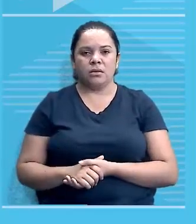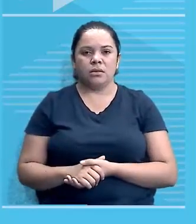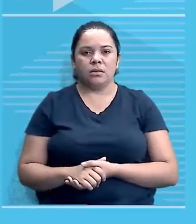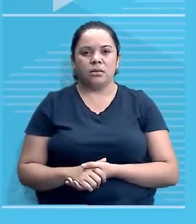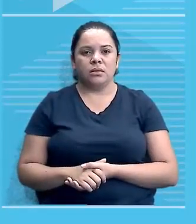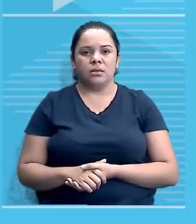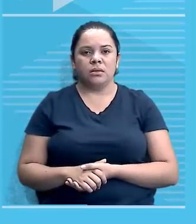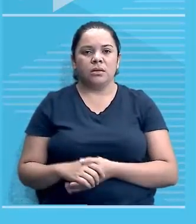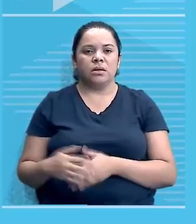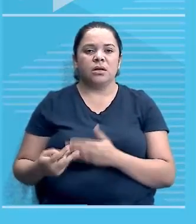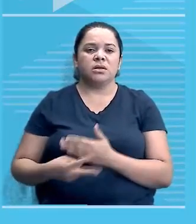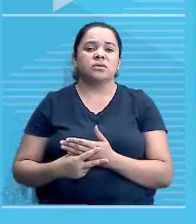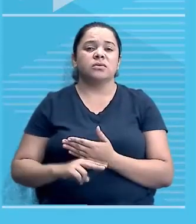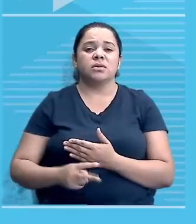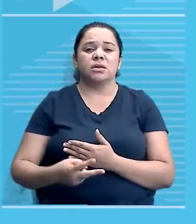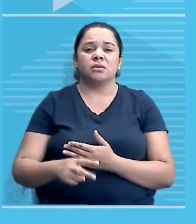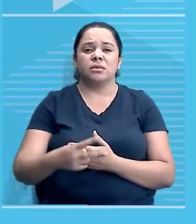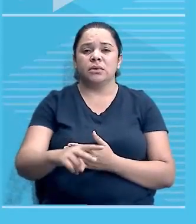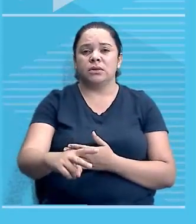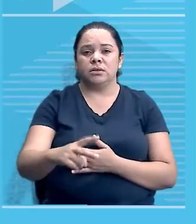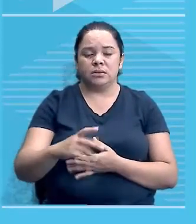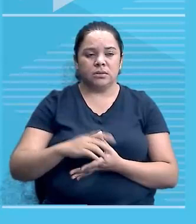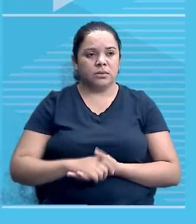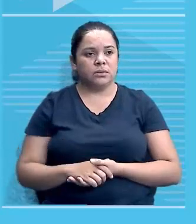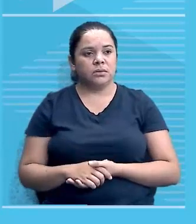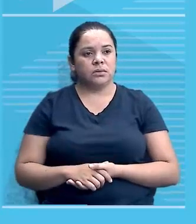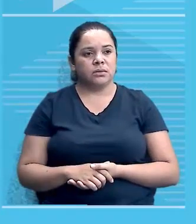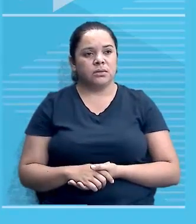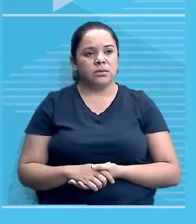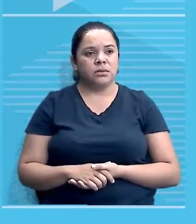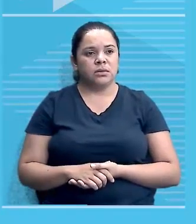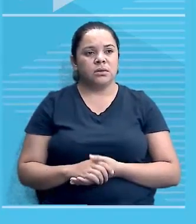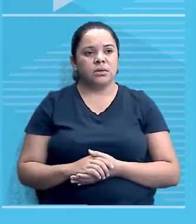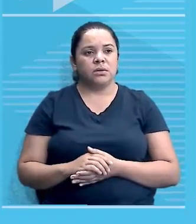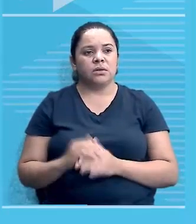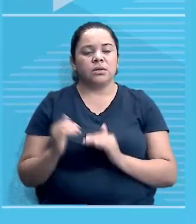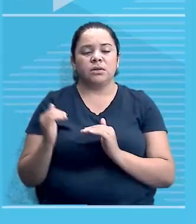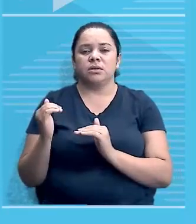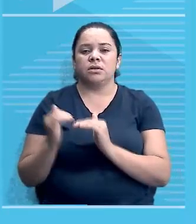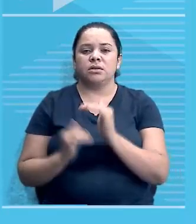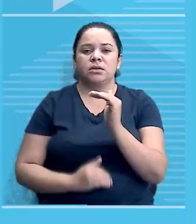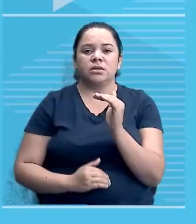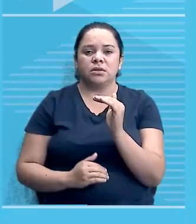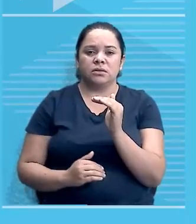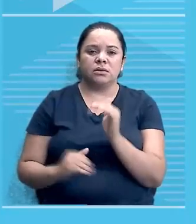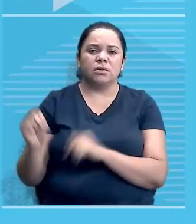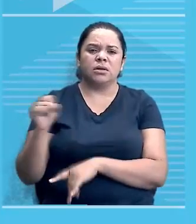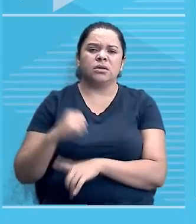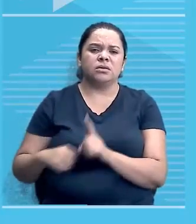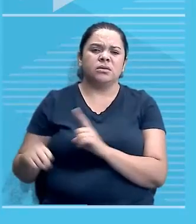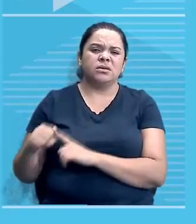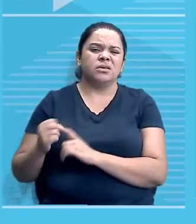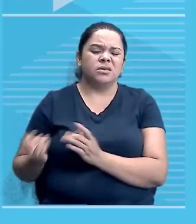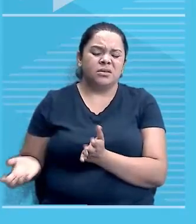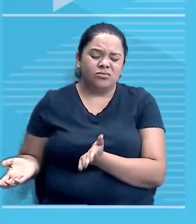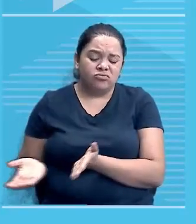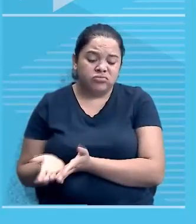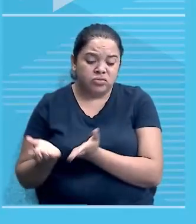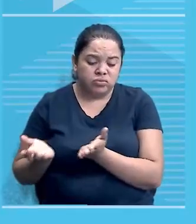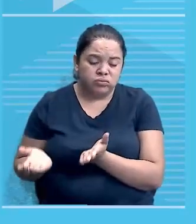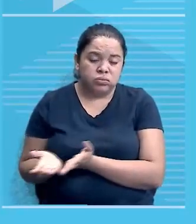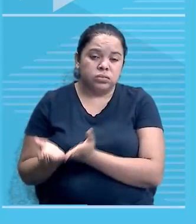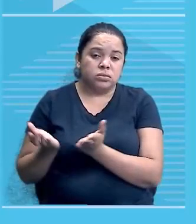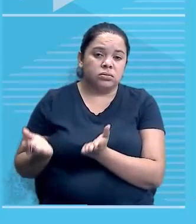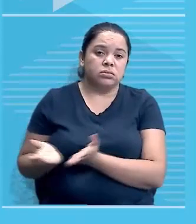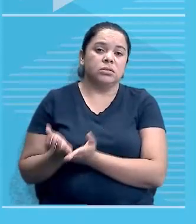colonização, se já não bastasse as desigualdades sociais, enorme pobreza na África, se não bastasse